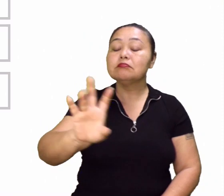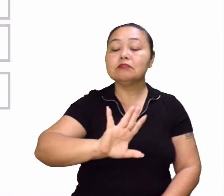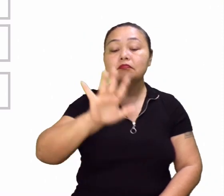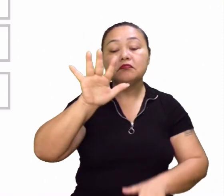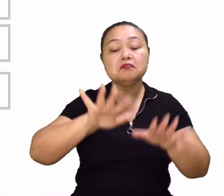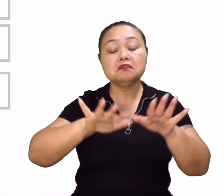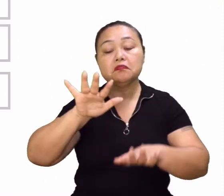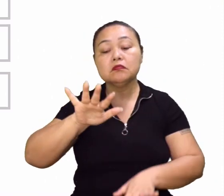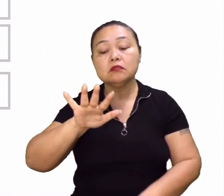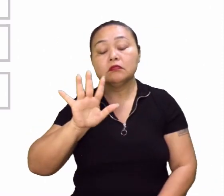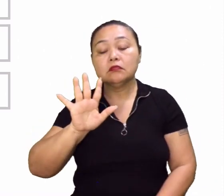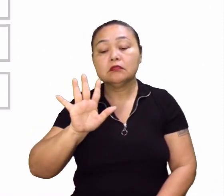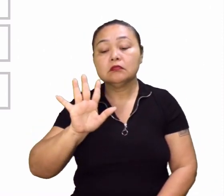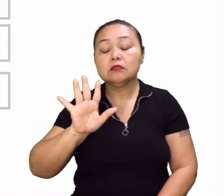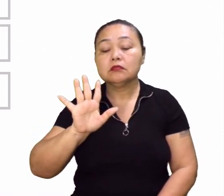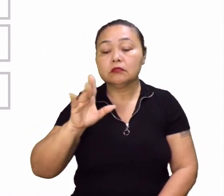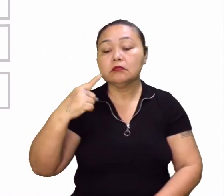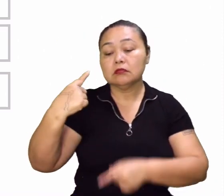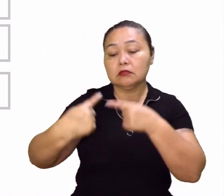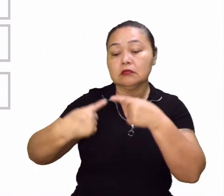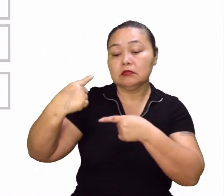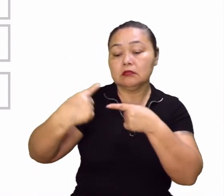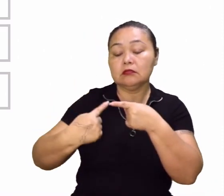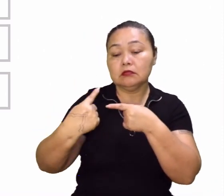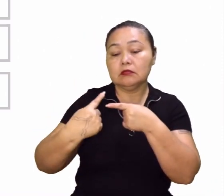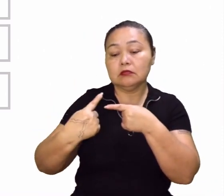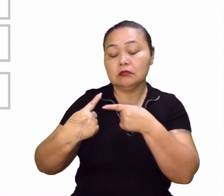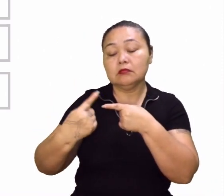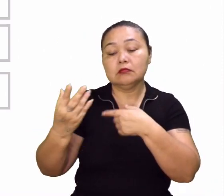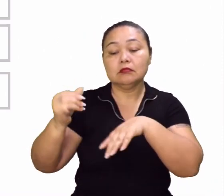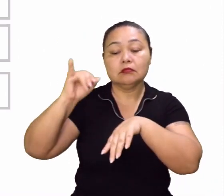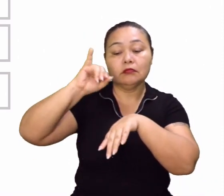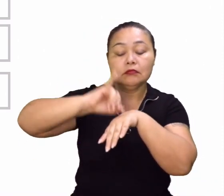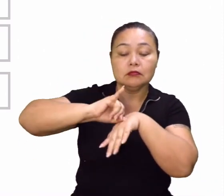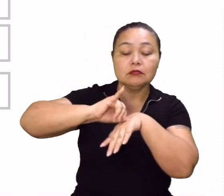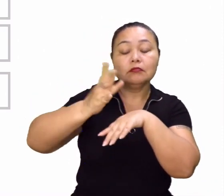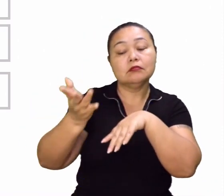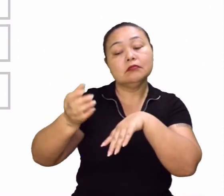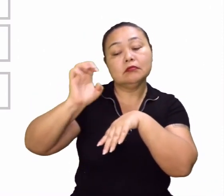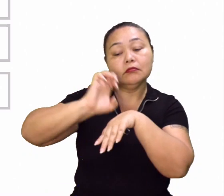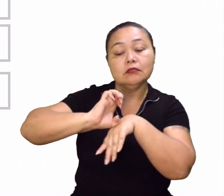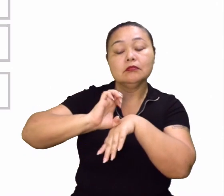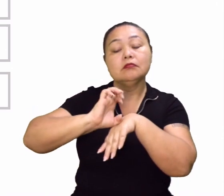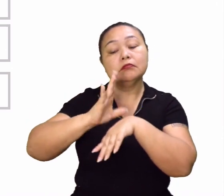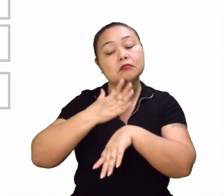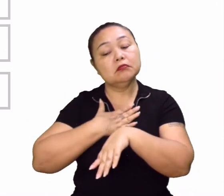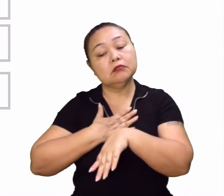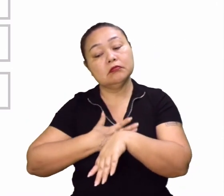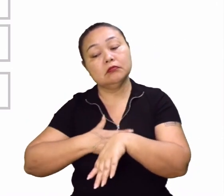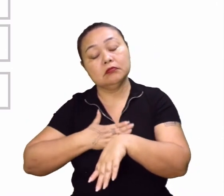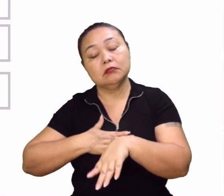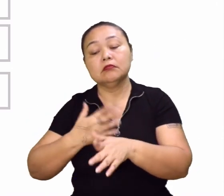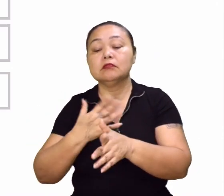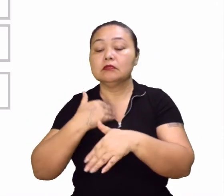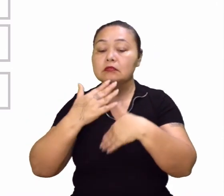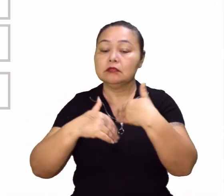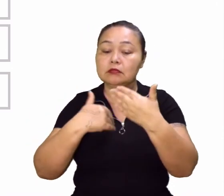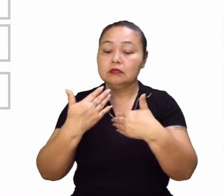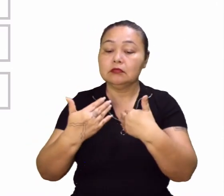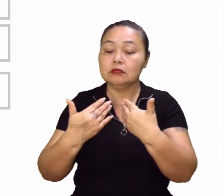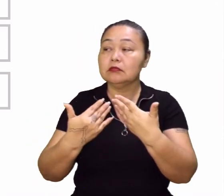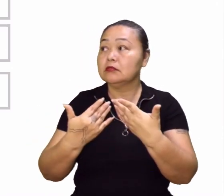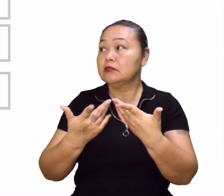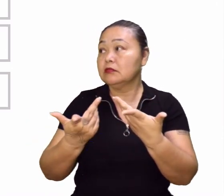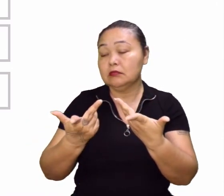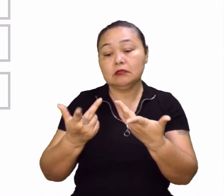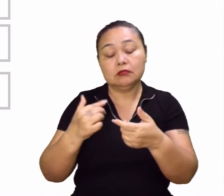Às vezes, até mesmo o político, que só vem a capital, o Estado, também tranquilo para ser desenvolvido. Aí a